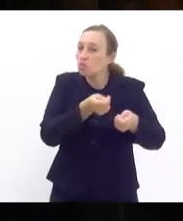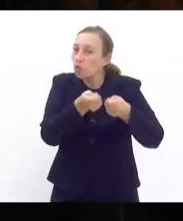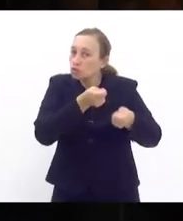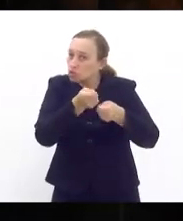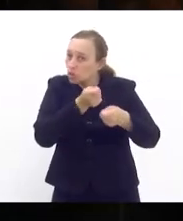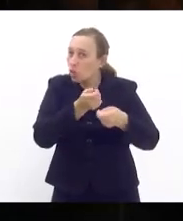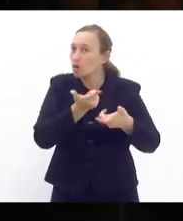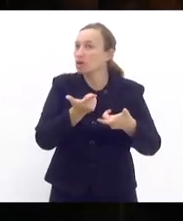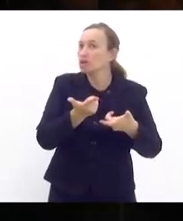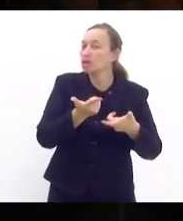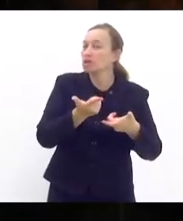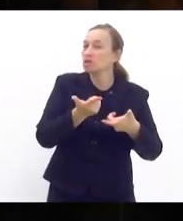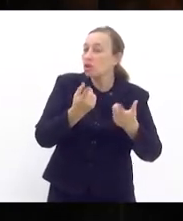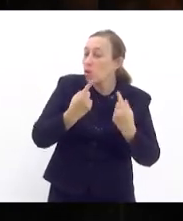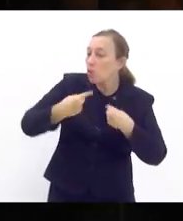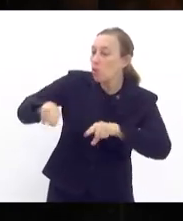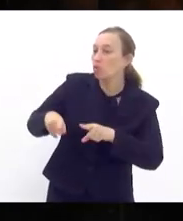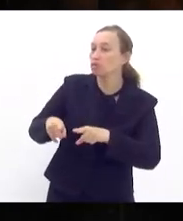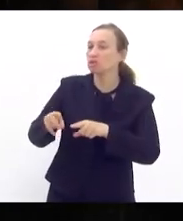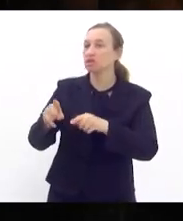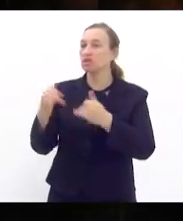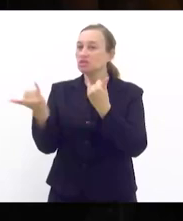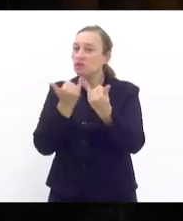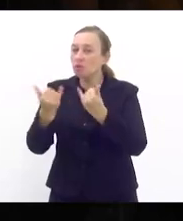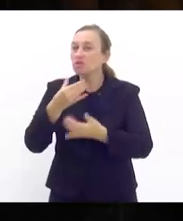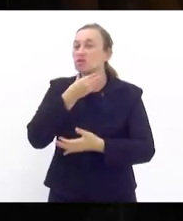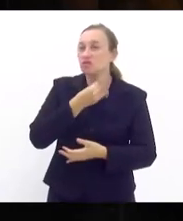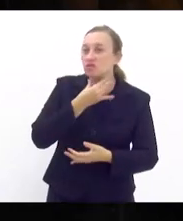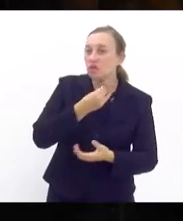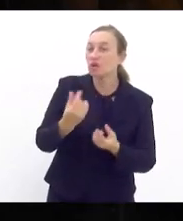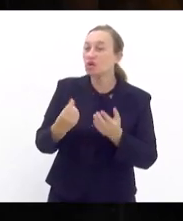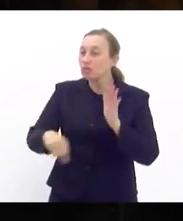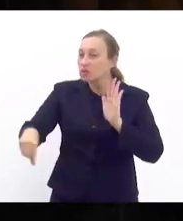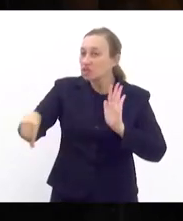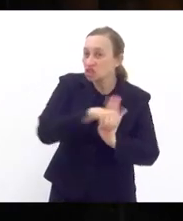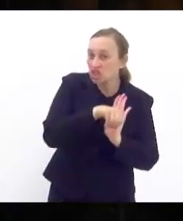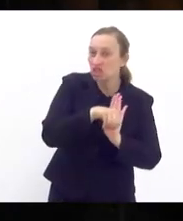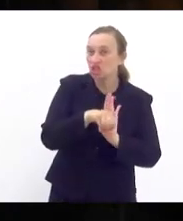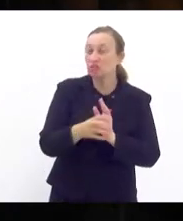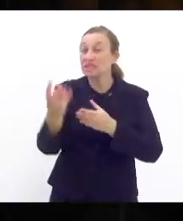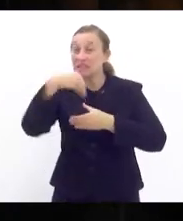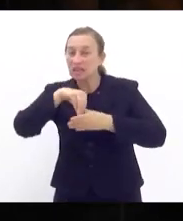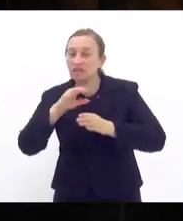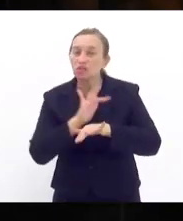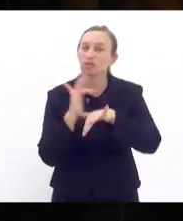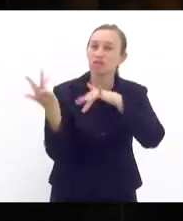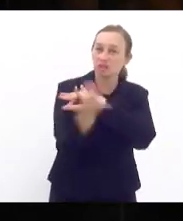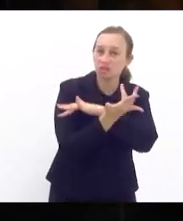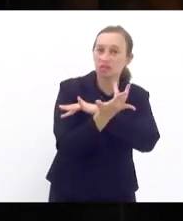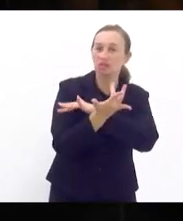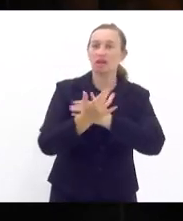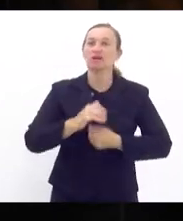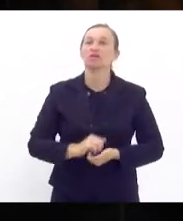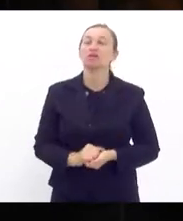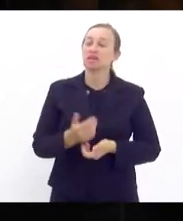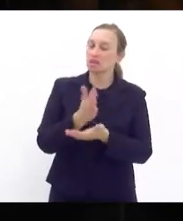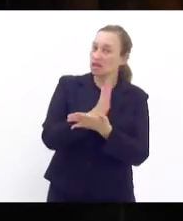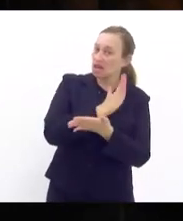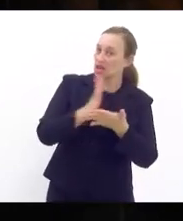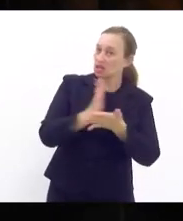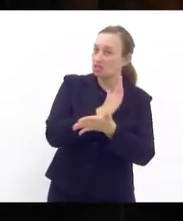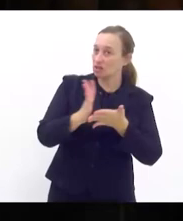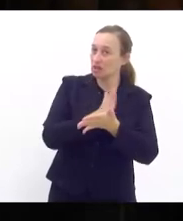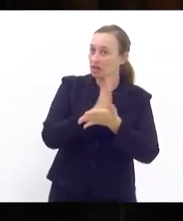garanta o combate às fake news o combate aos crimes realizados dentro dessas redes que muitas vezes